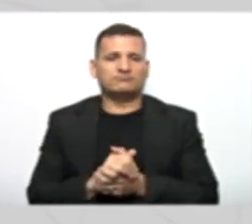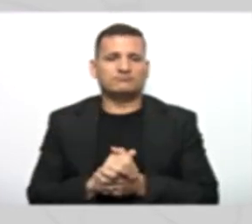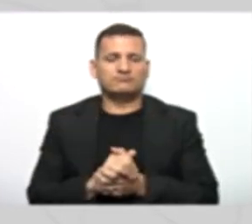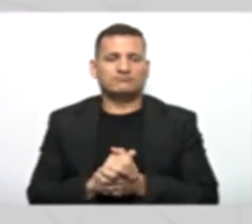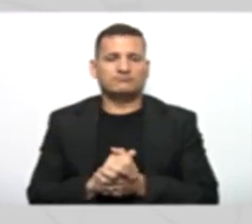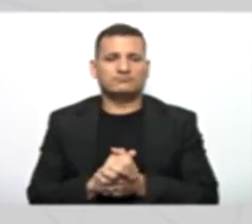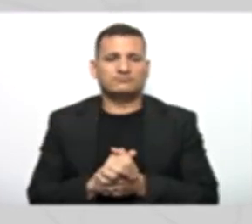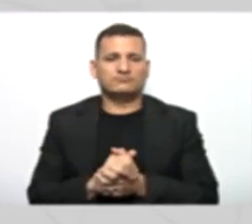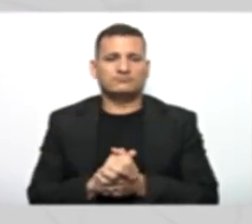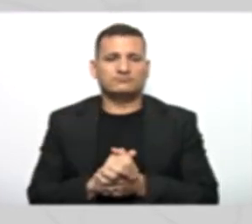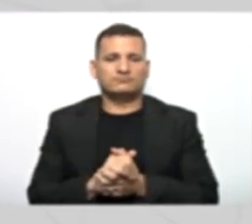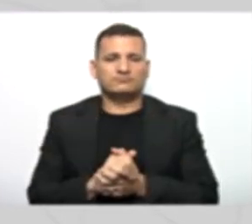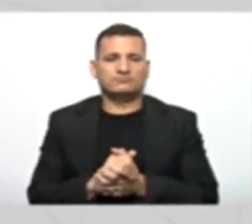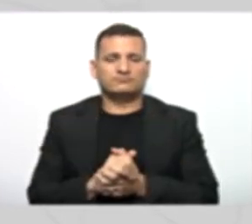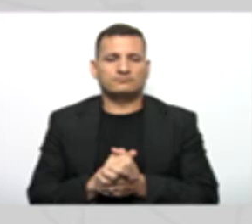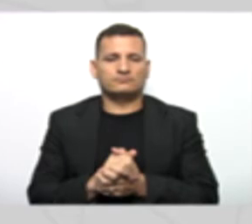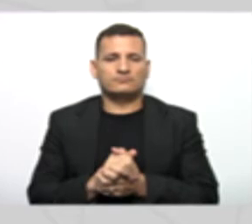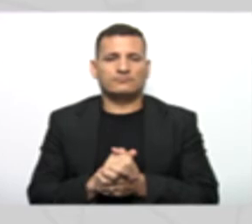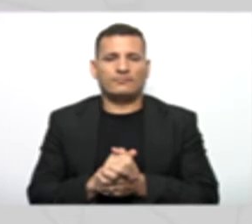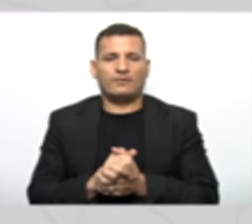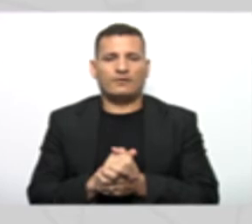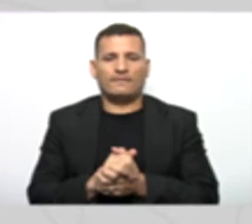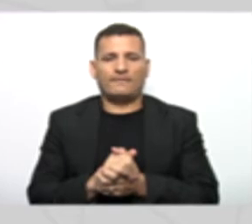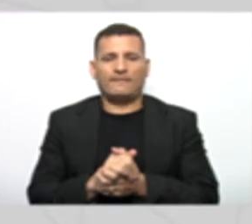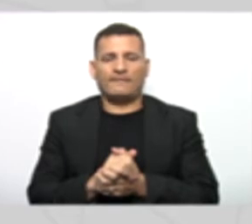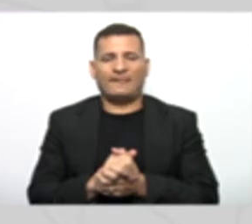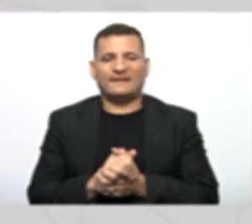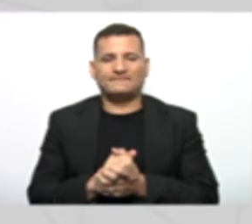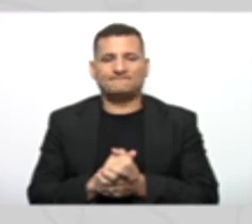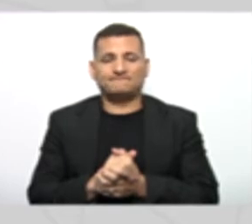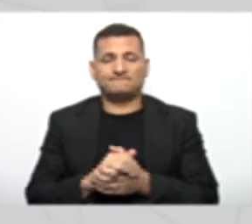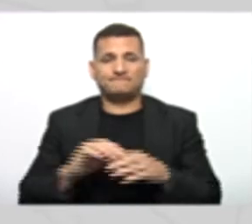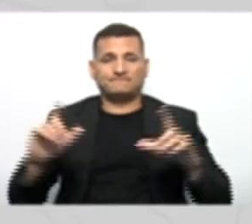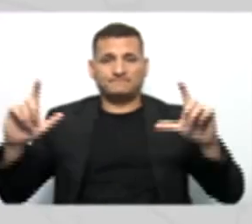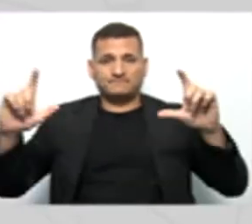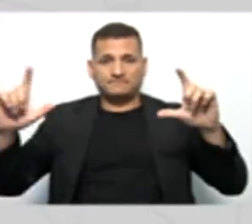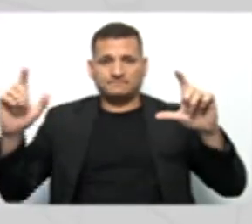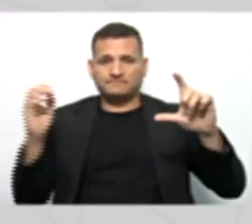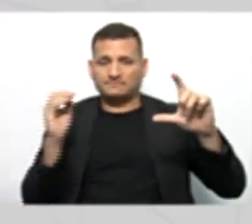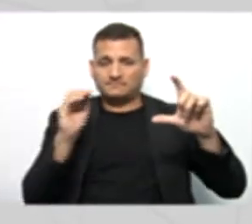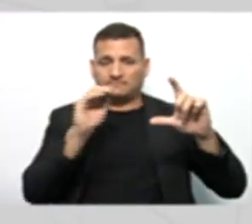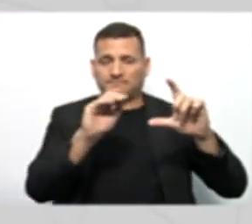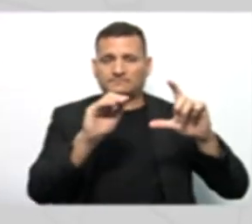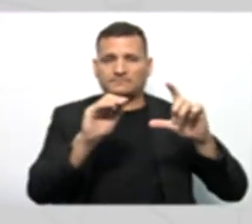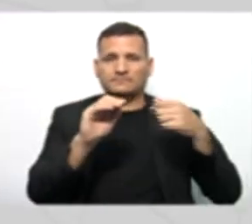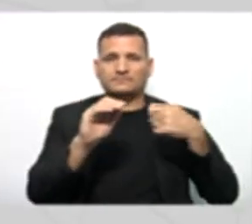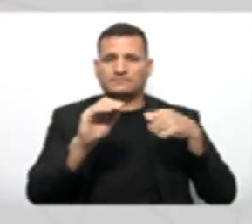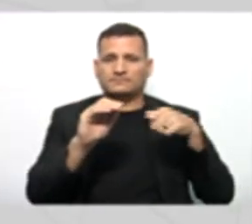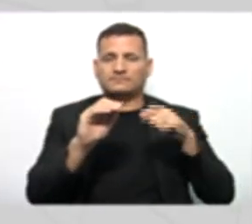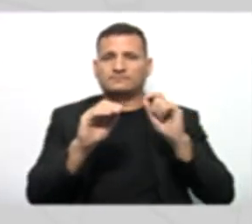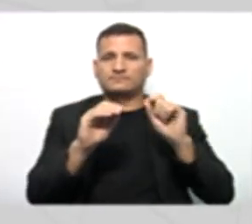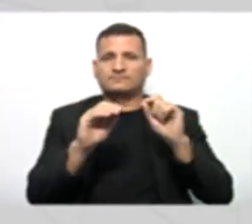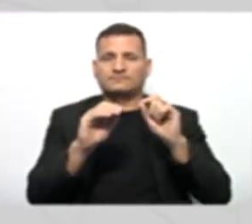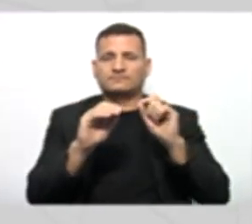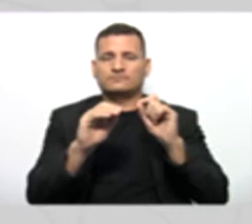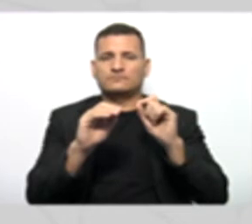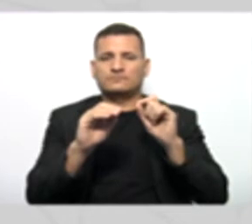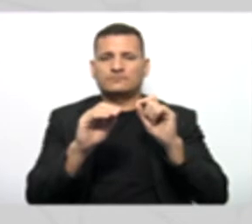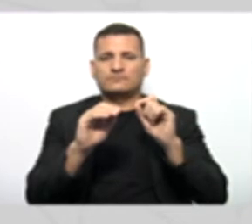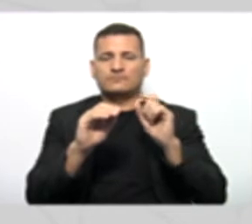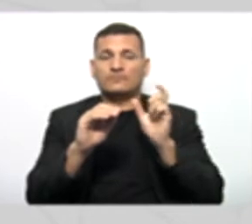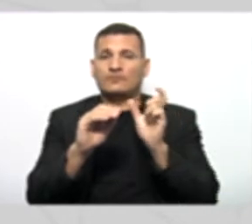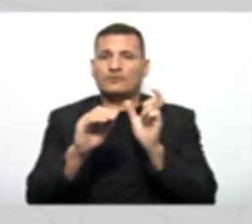classe pai. Por quê? Aqui, dentro do parênteses, você precisa fazer uma pequena referência a